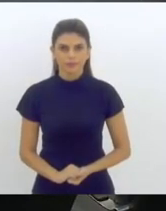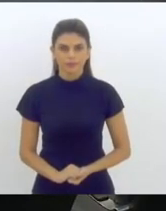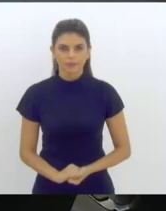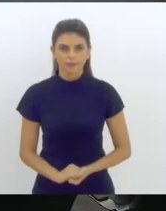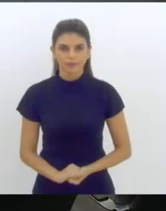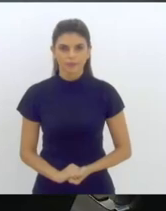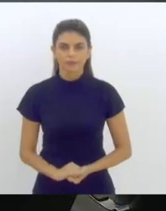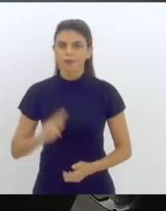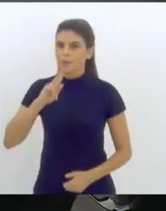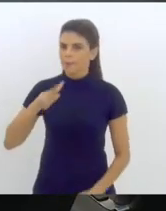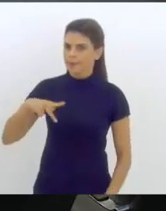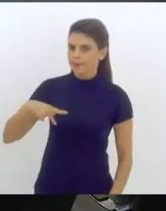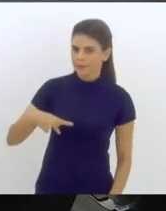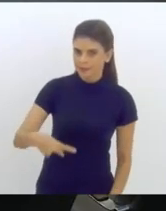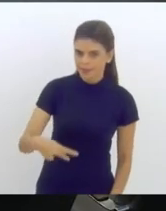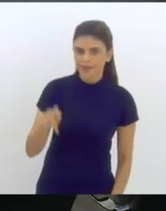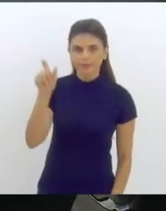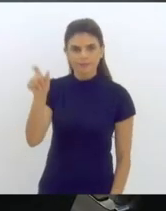Senhora Presidente,